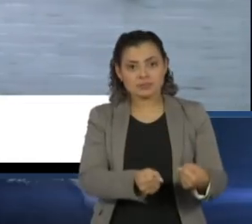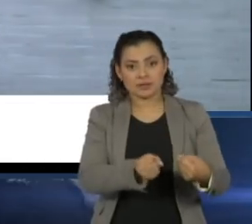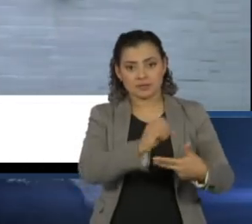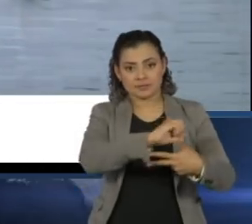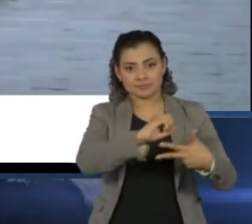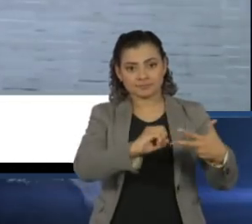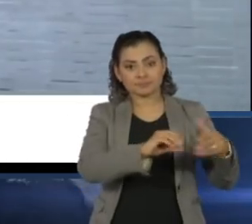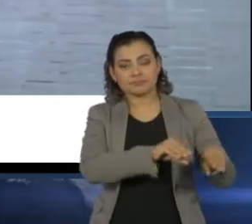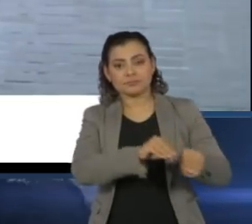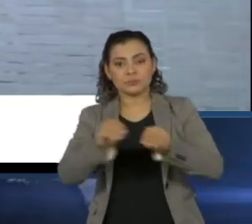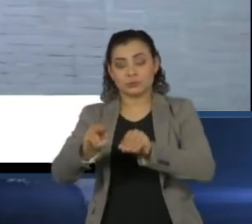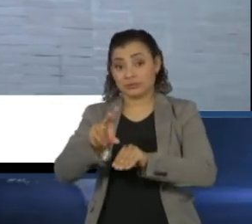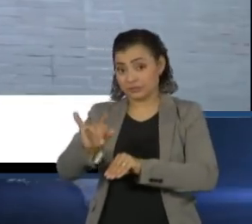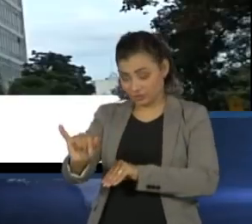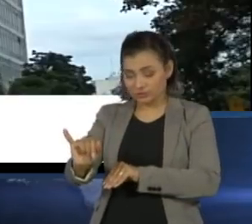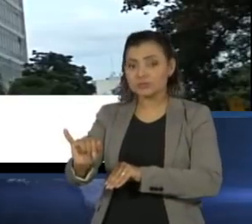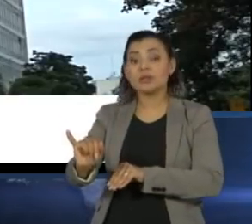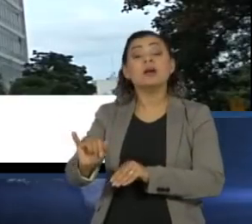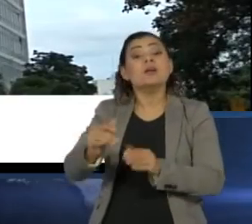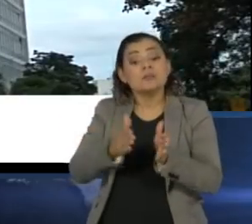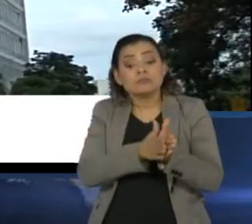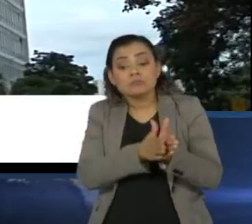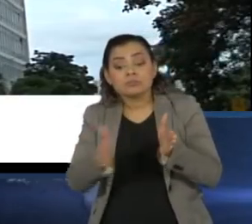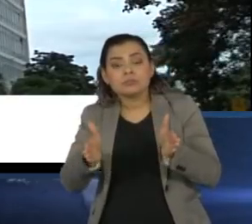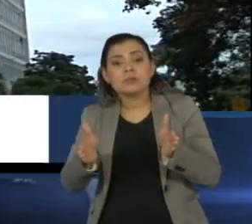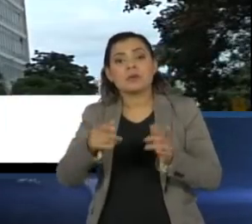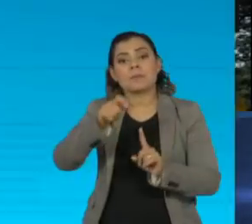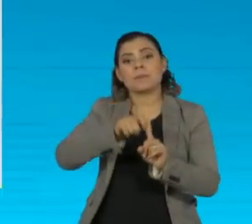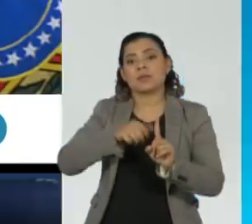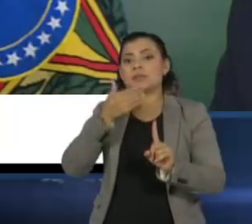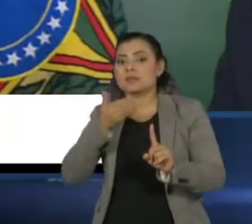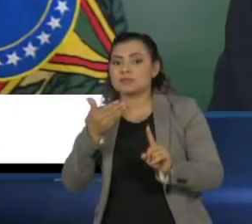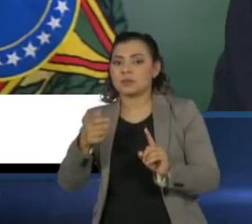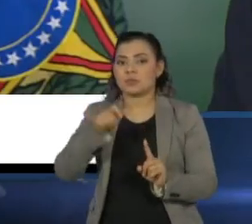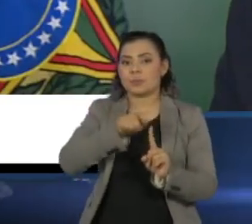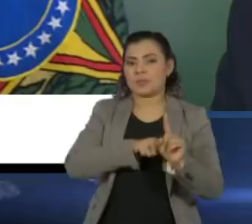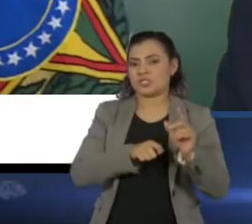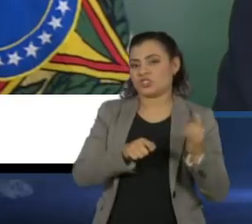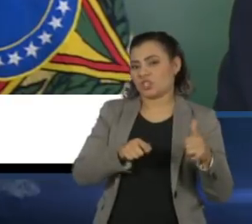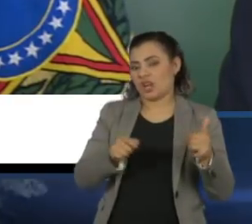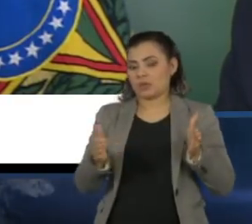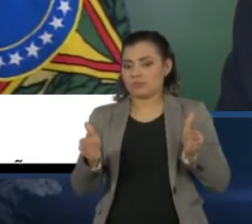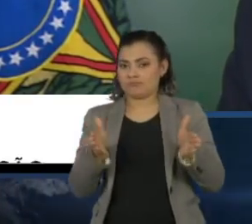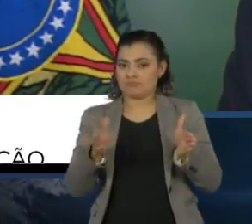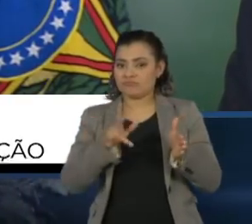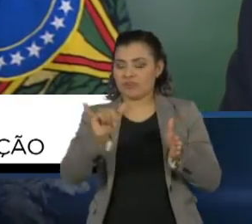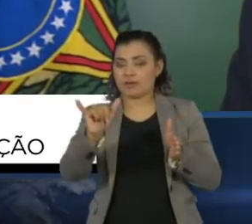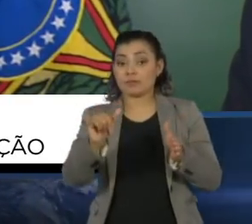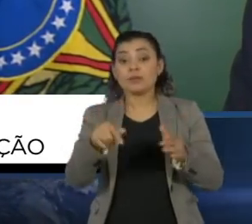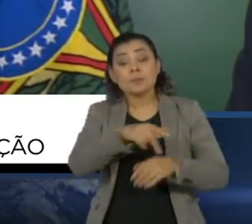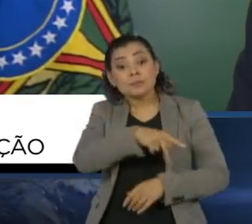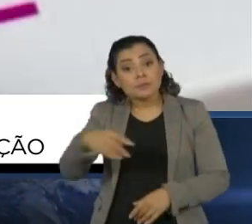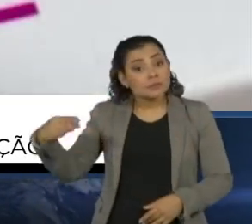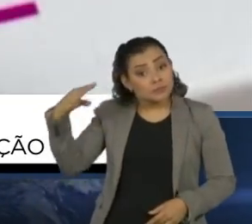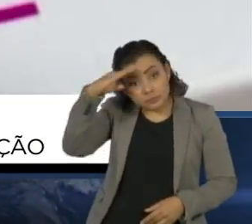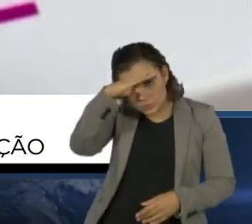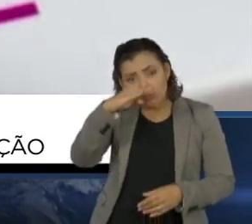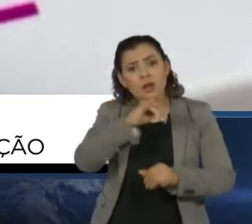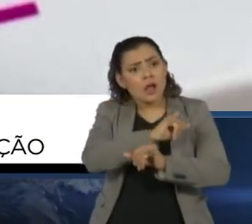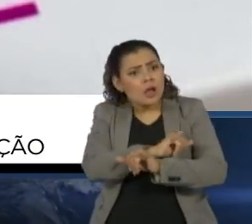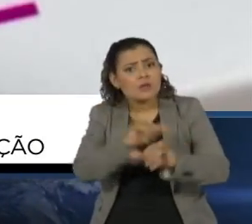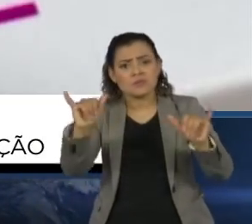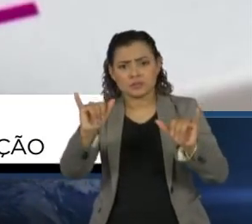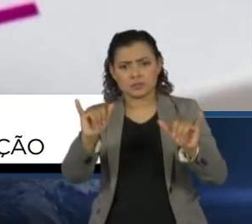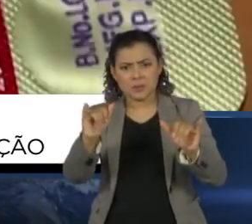Nacional do Ensino Médio, que deve acontecer entre dezembro e janeiro. Presidente Jair Bolsonaro admite que não há